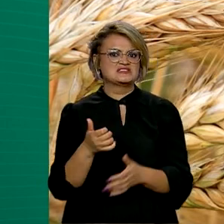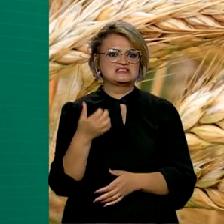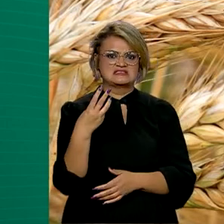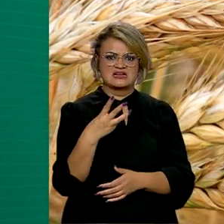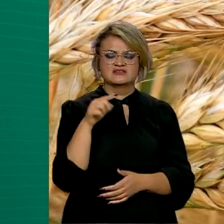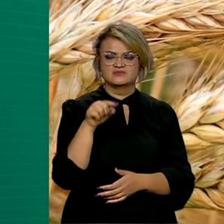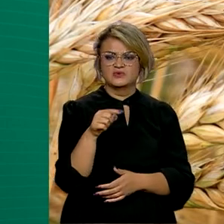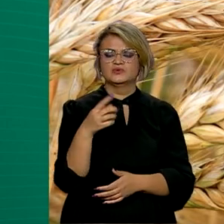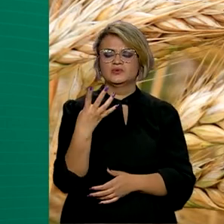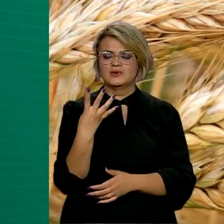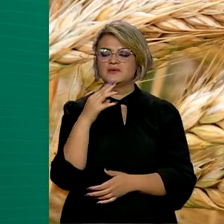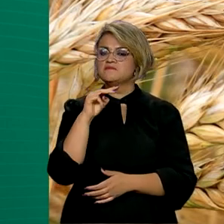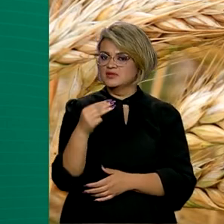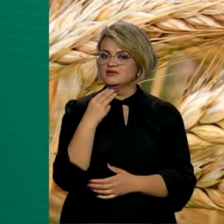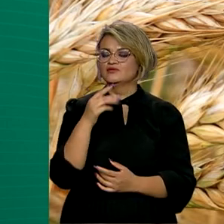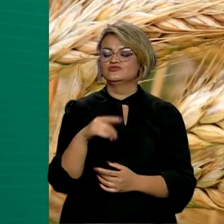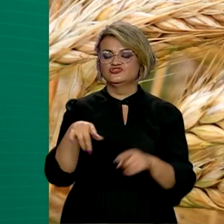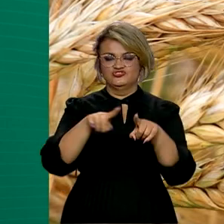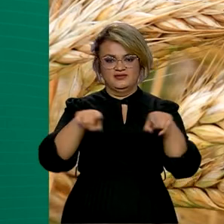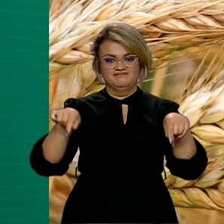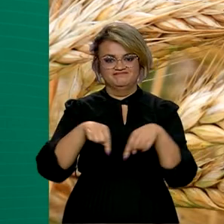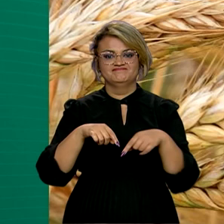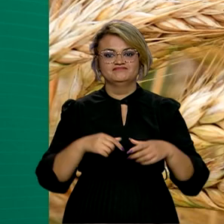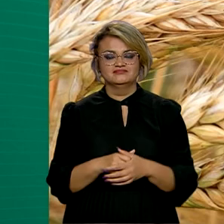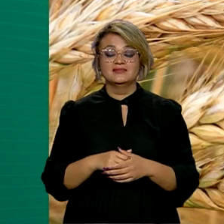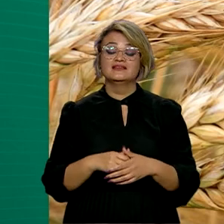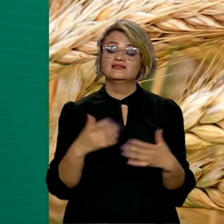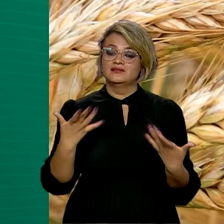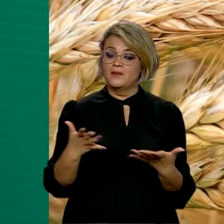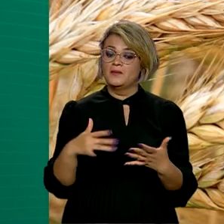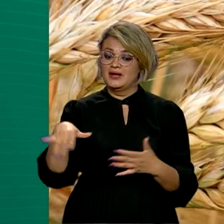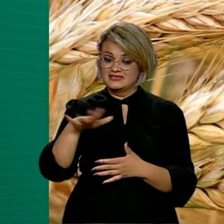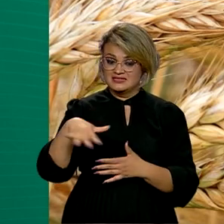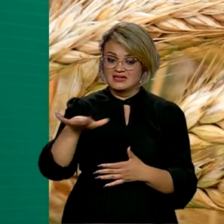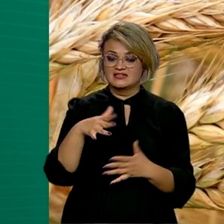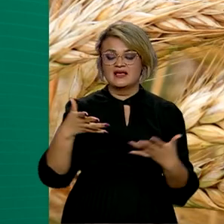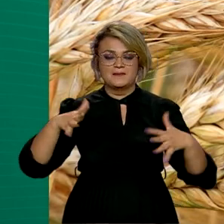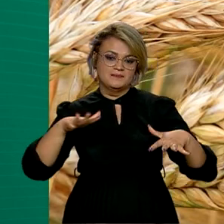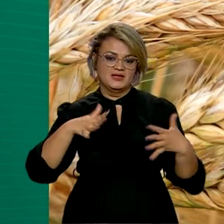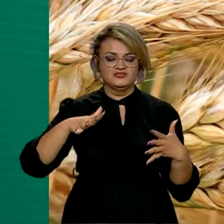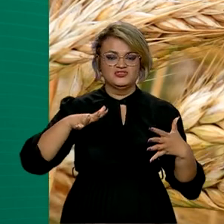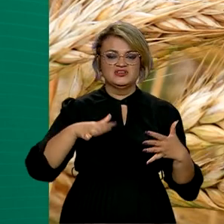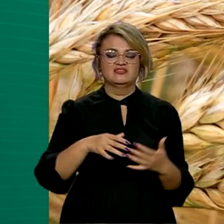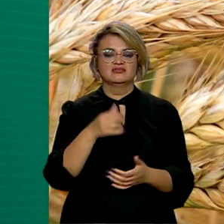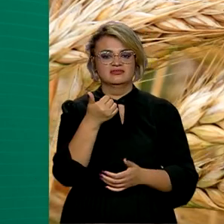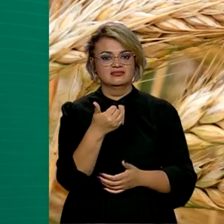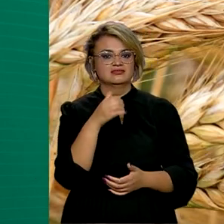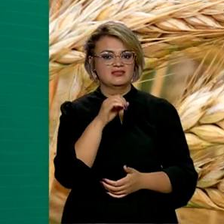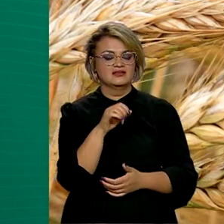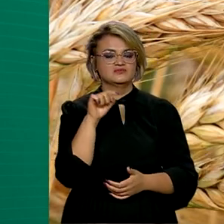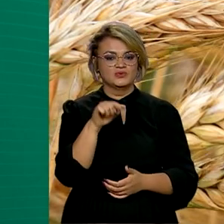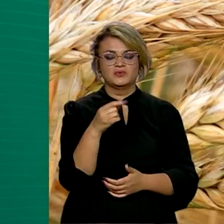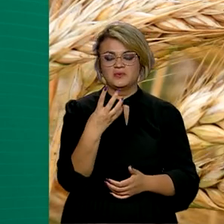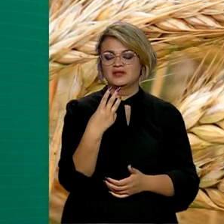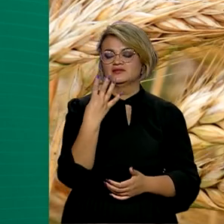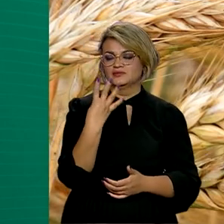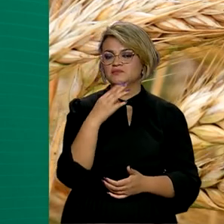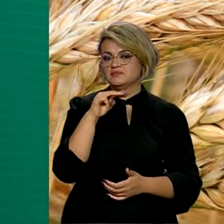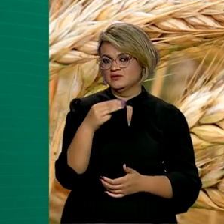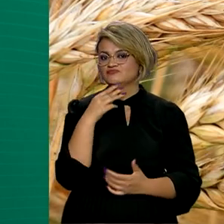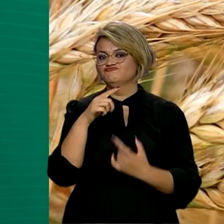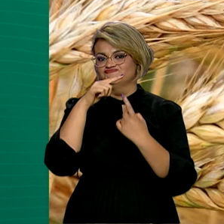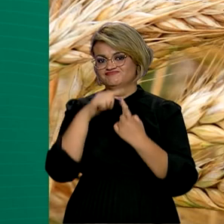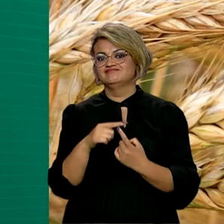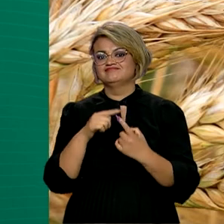,4 milhões de hectares. Com isso, a produção está estimada em 10,4 milhões de